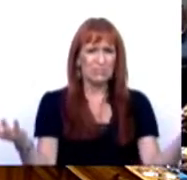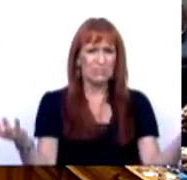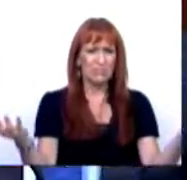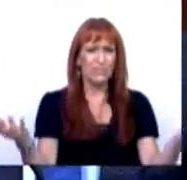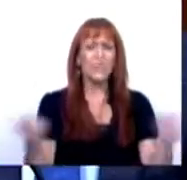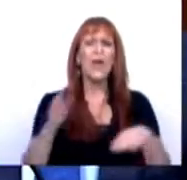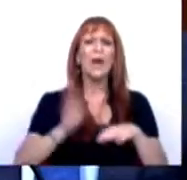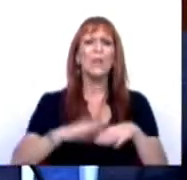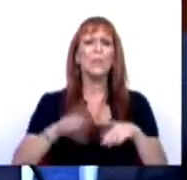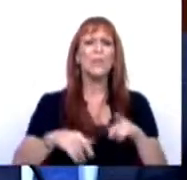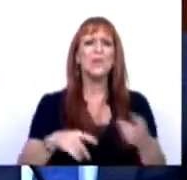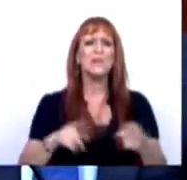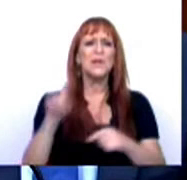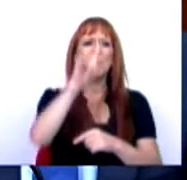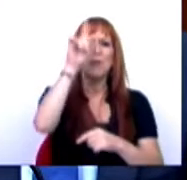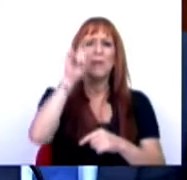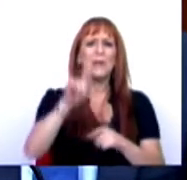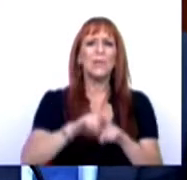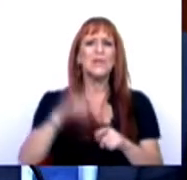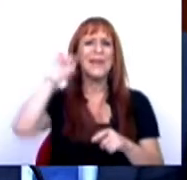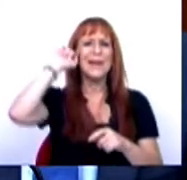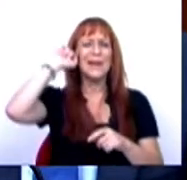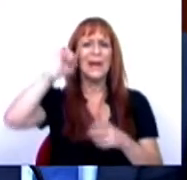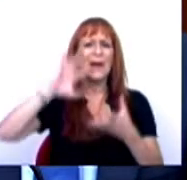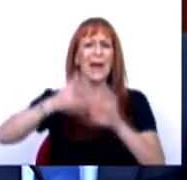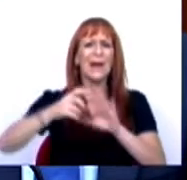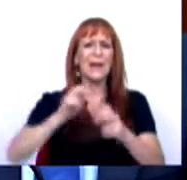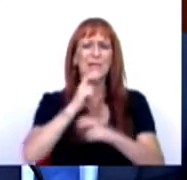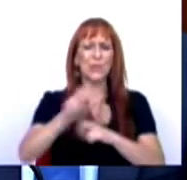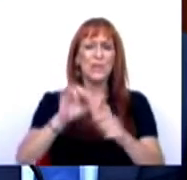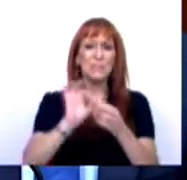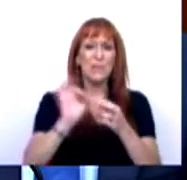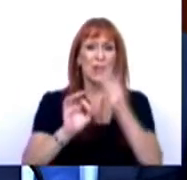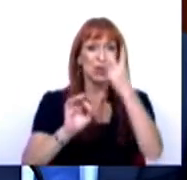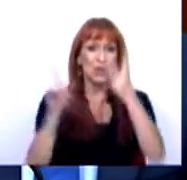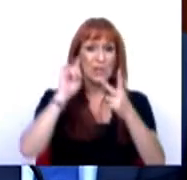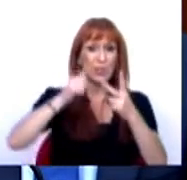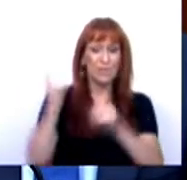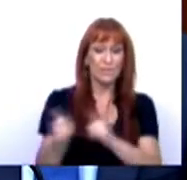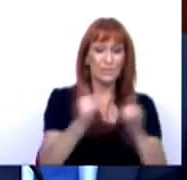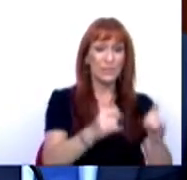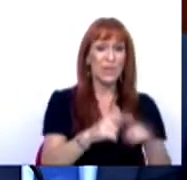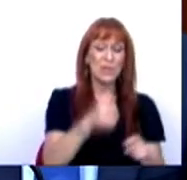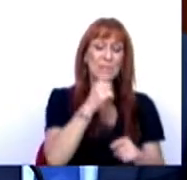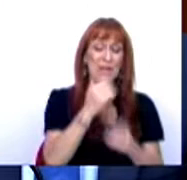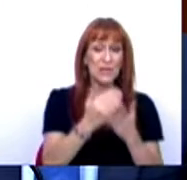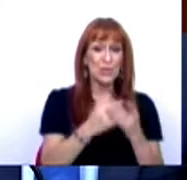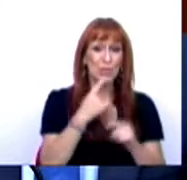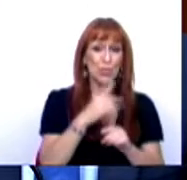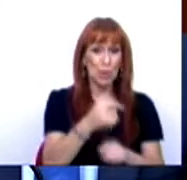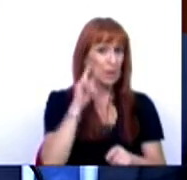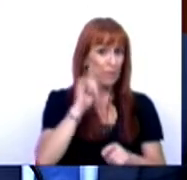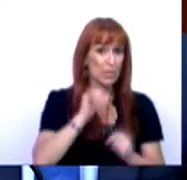Em relação à questão da crise energética, queria salientar dois aspectos importantes. Por um lado, tomámos medidas bastante